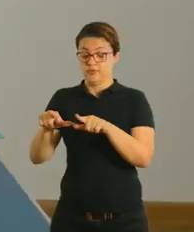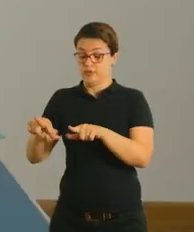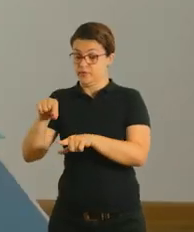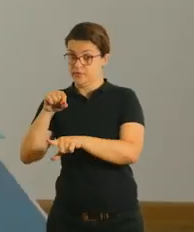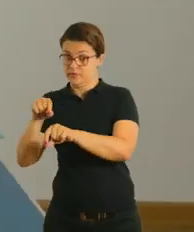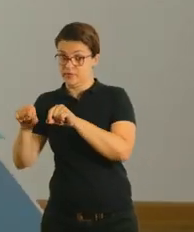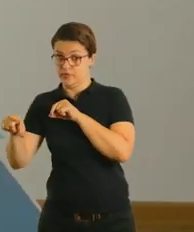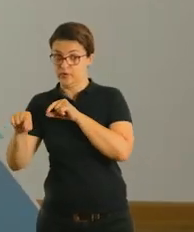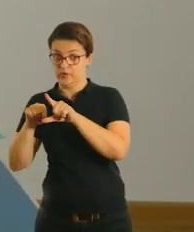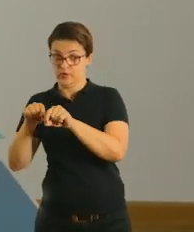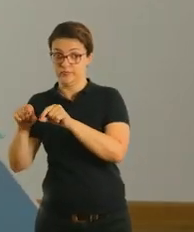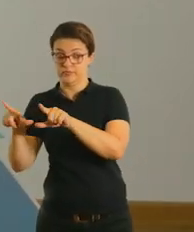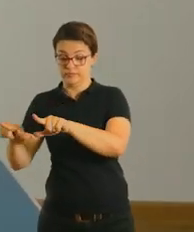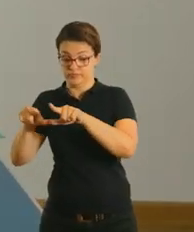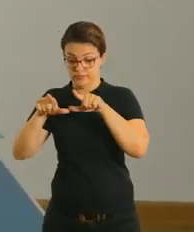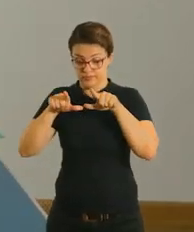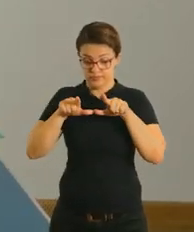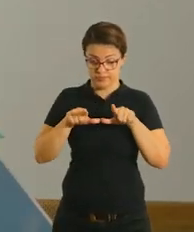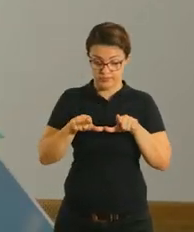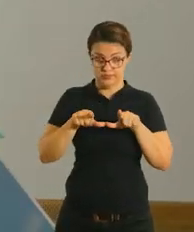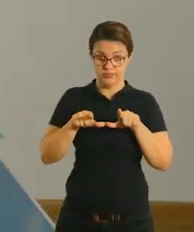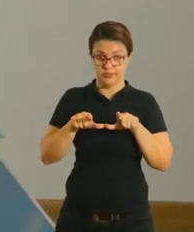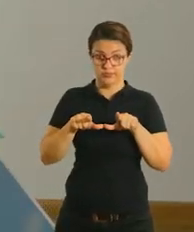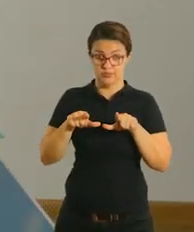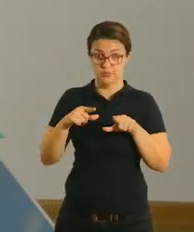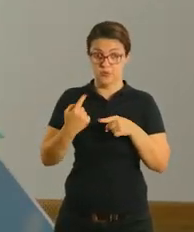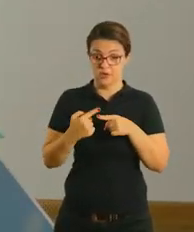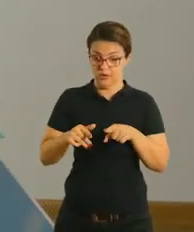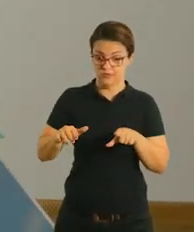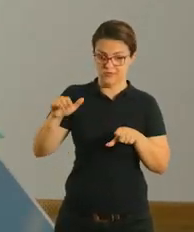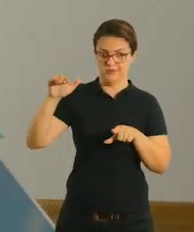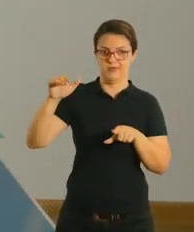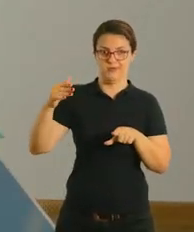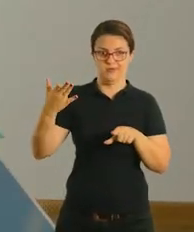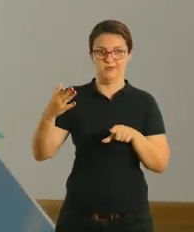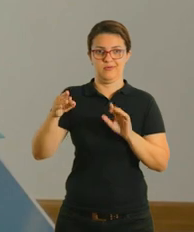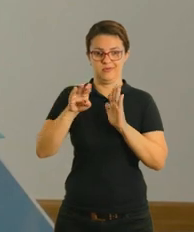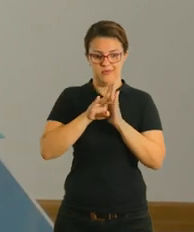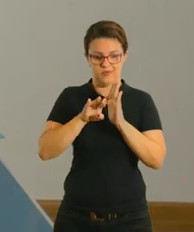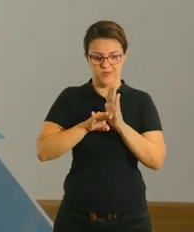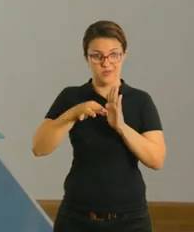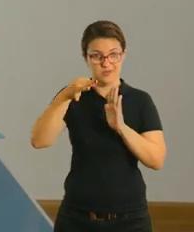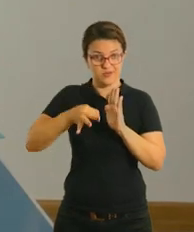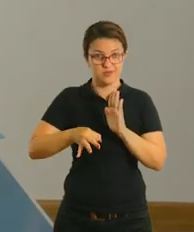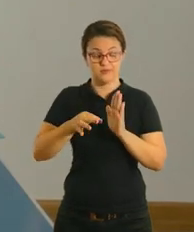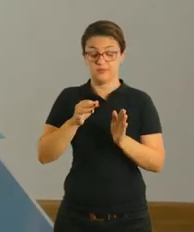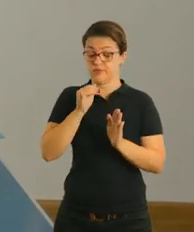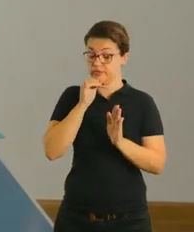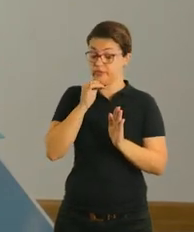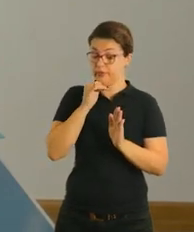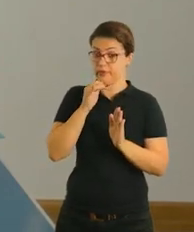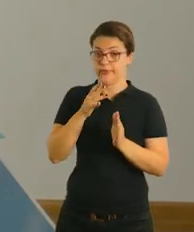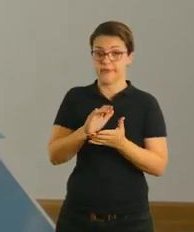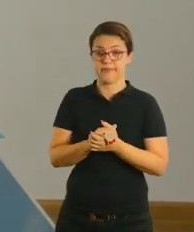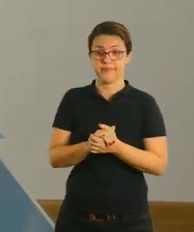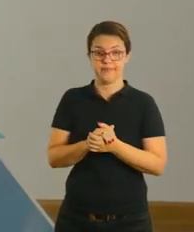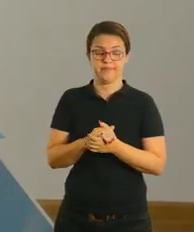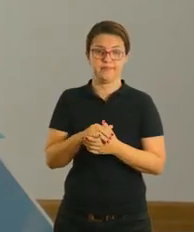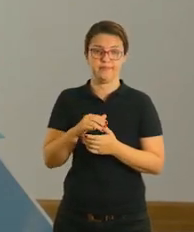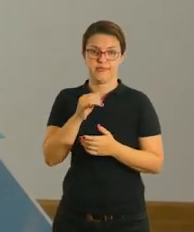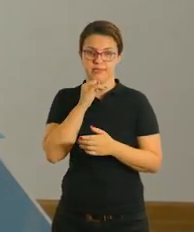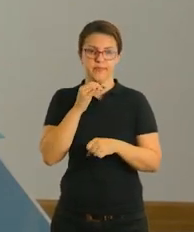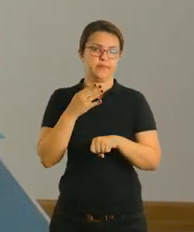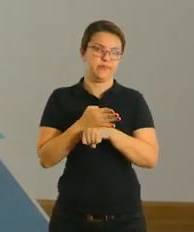e como são maiores, ele tem que apresentar conforme for a sequência. Então, se ela apresentou primeiro, eu quero, eu quero, como